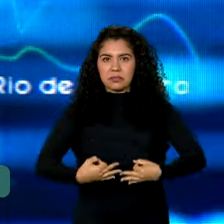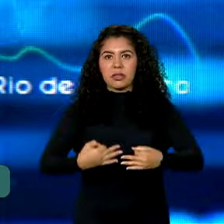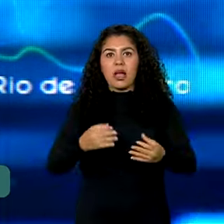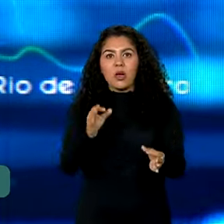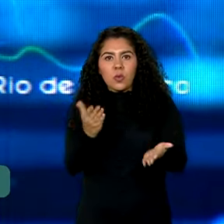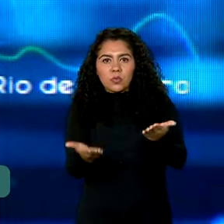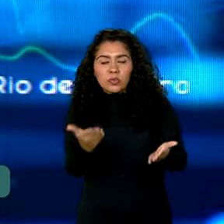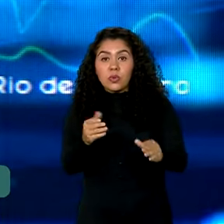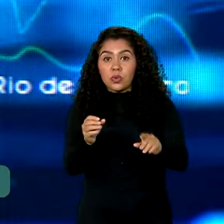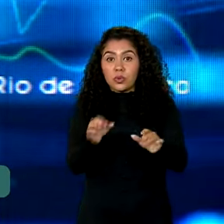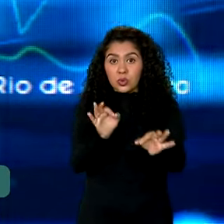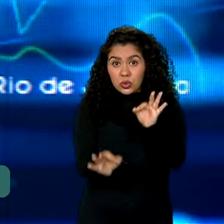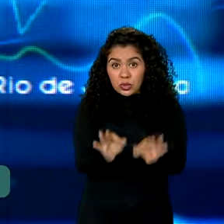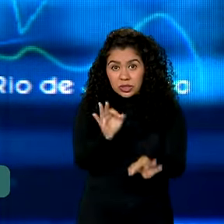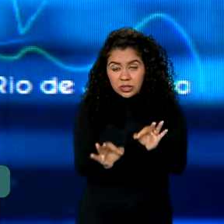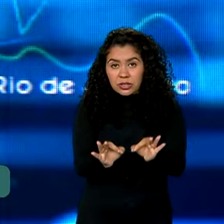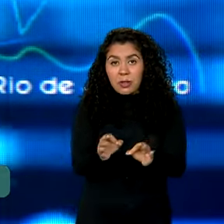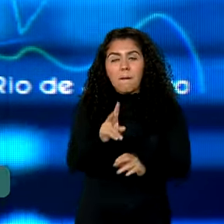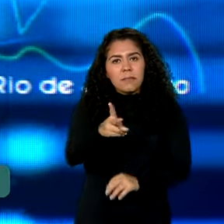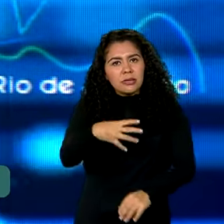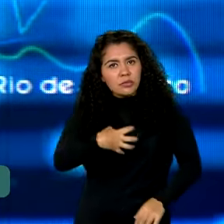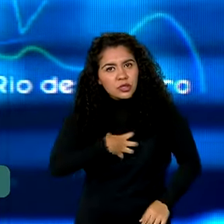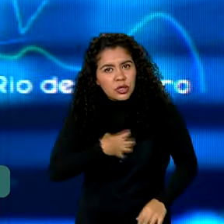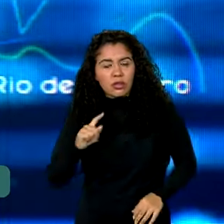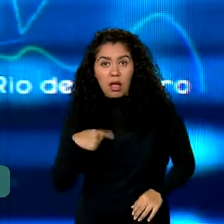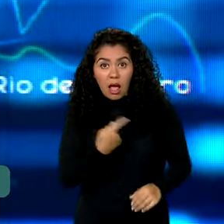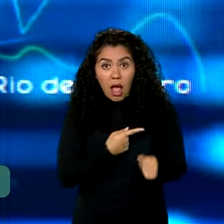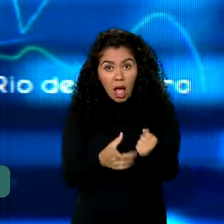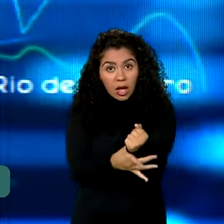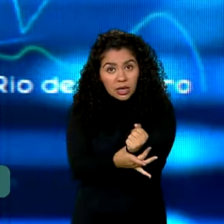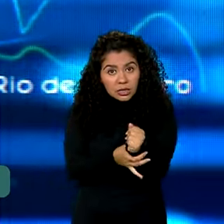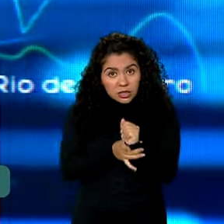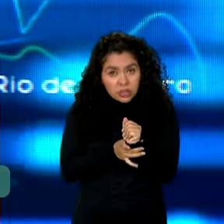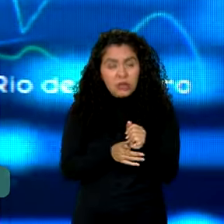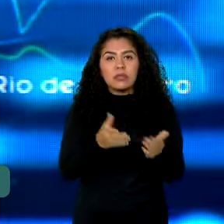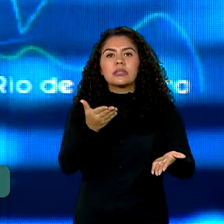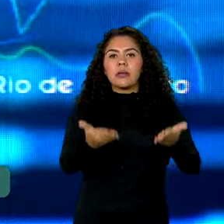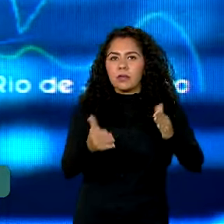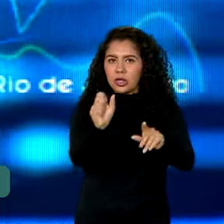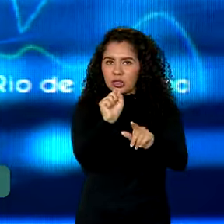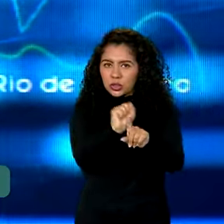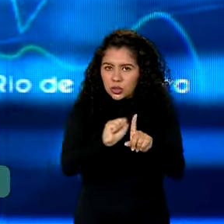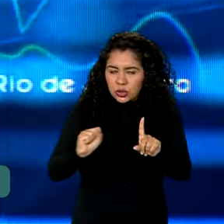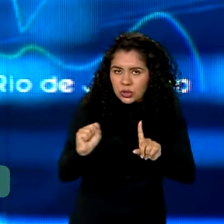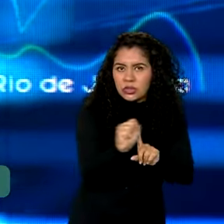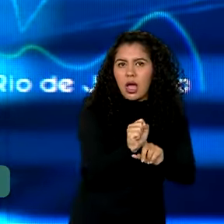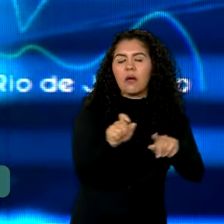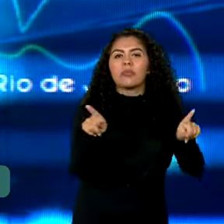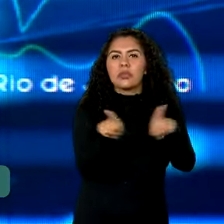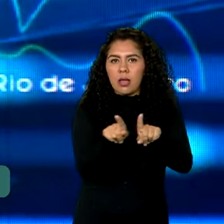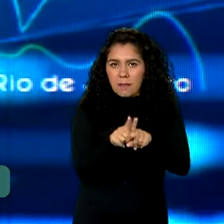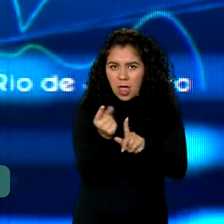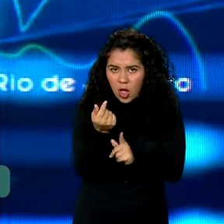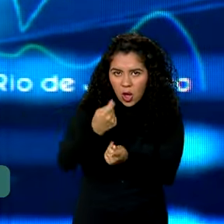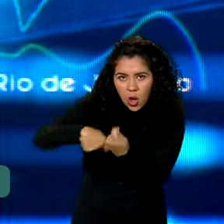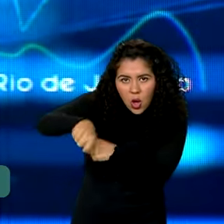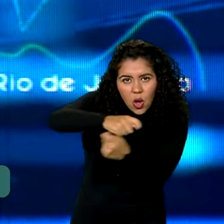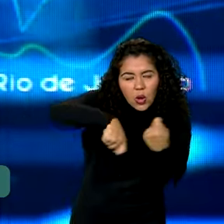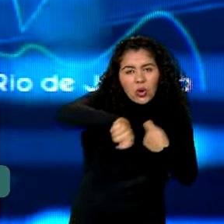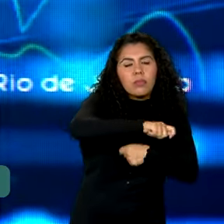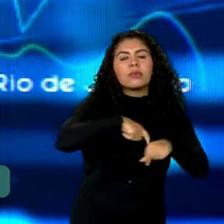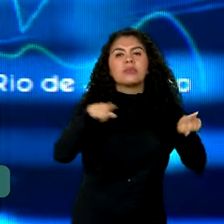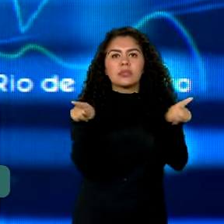da mesma forma que garantimos estabilidade social, estabilidade econômica e